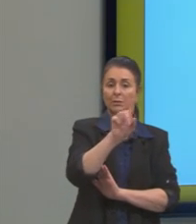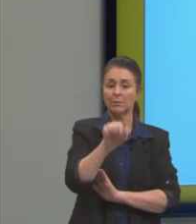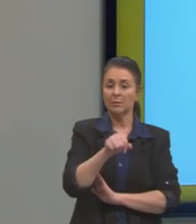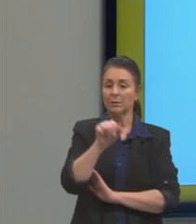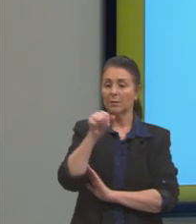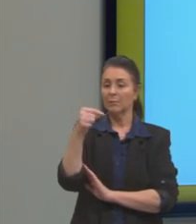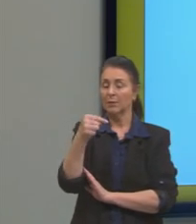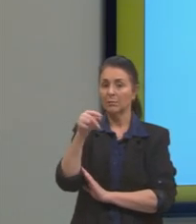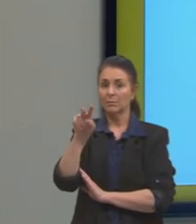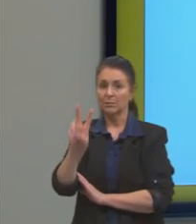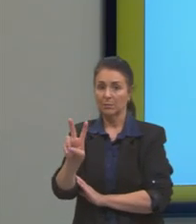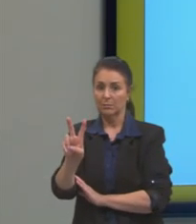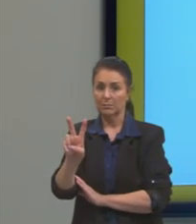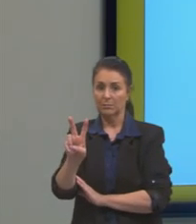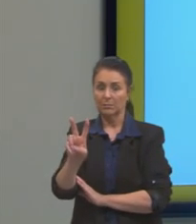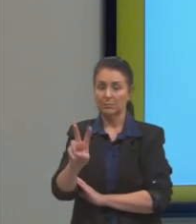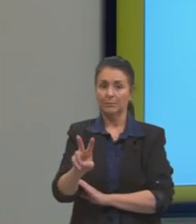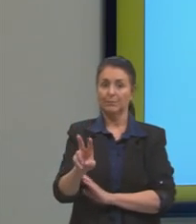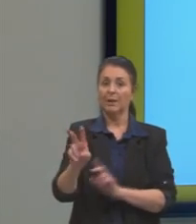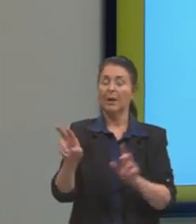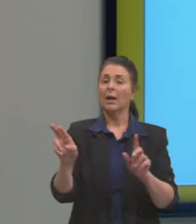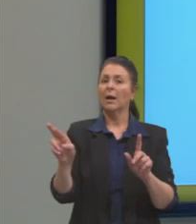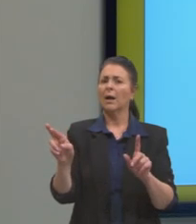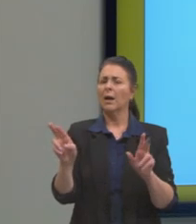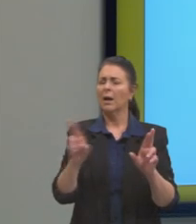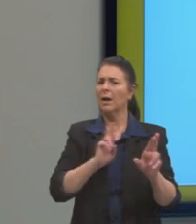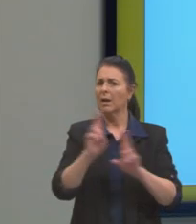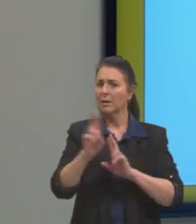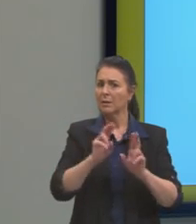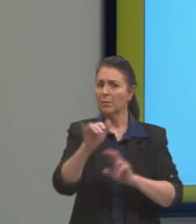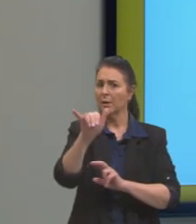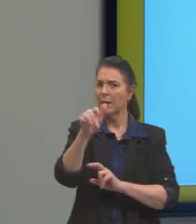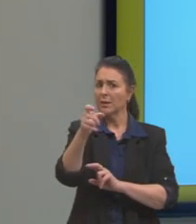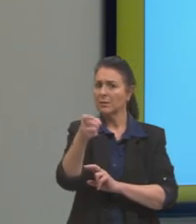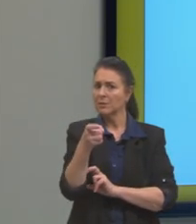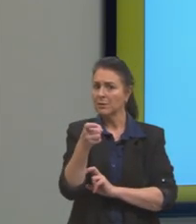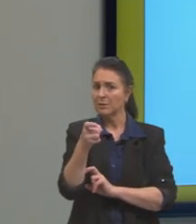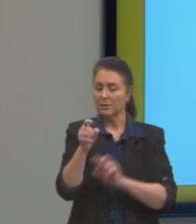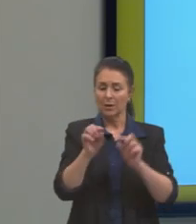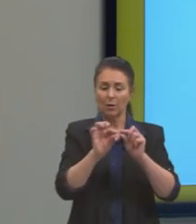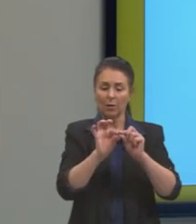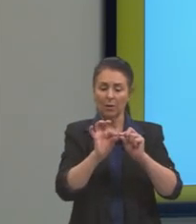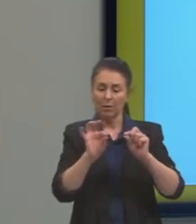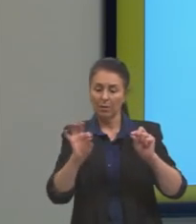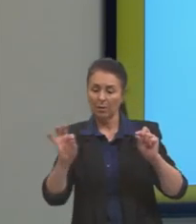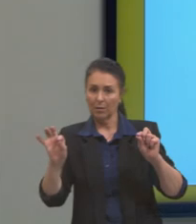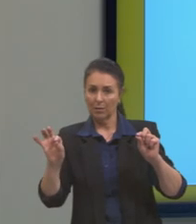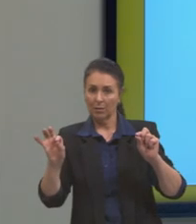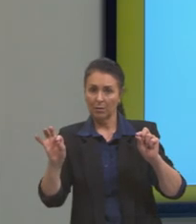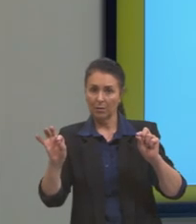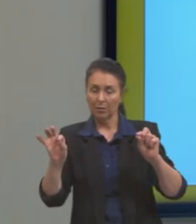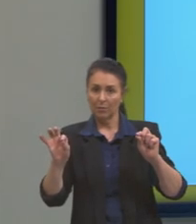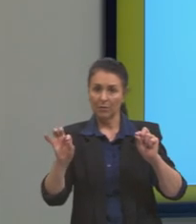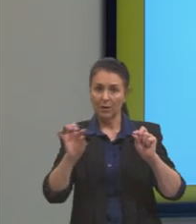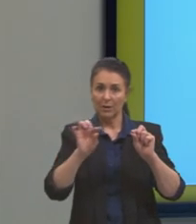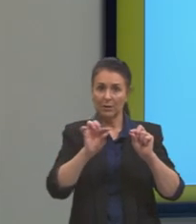em relação a X. Em relação a X, que é nosso eixo horizontal, traço uma referência, uma linha